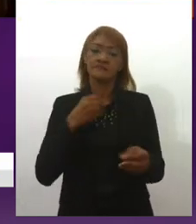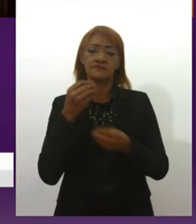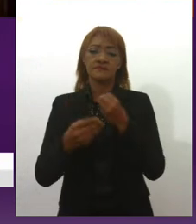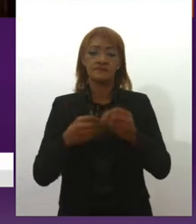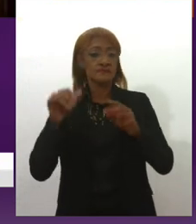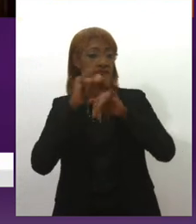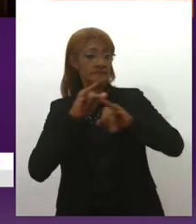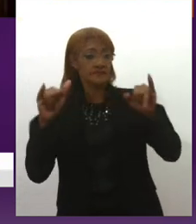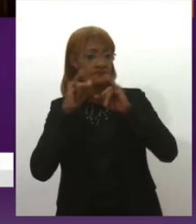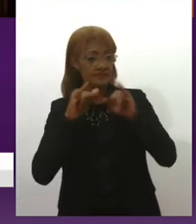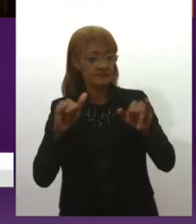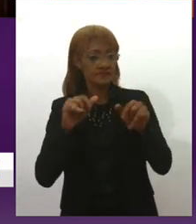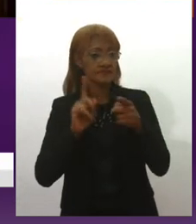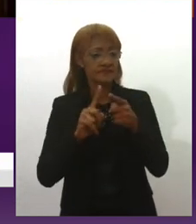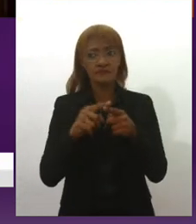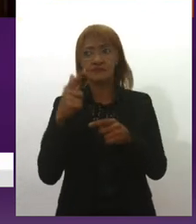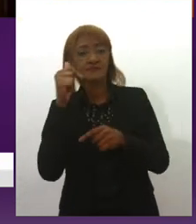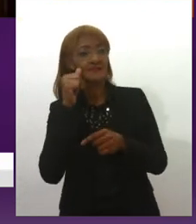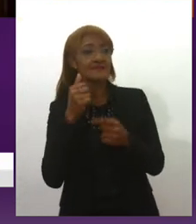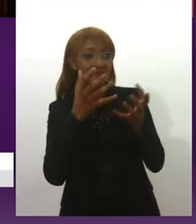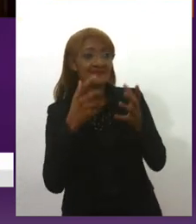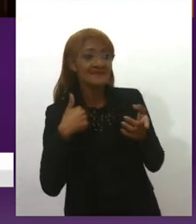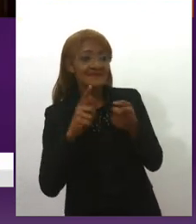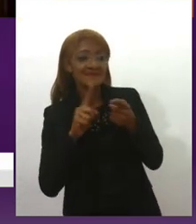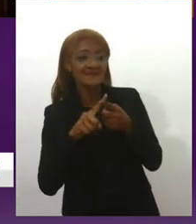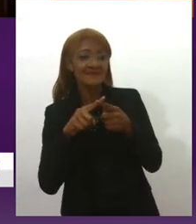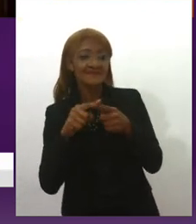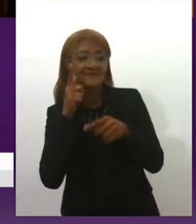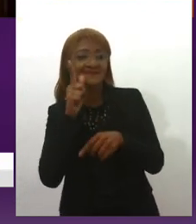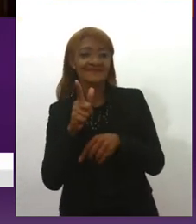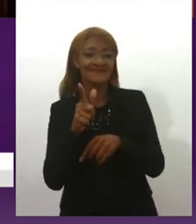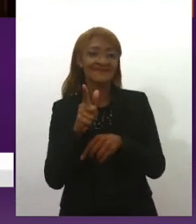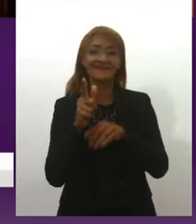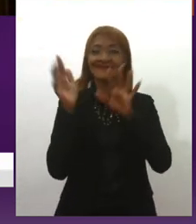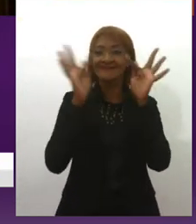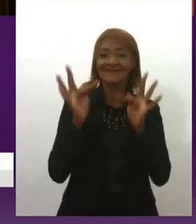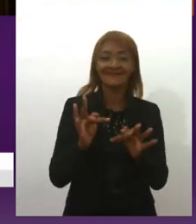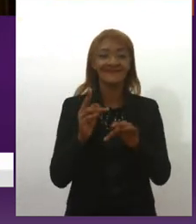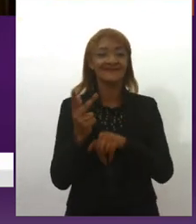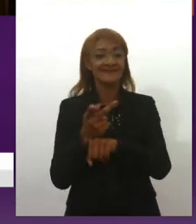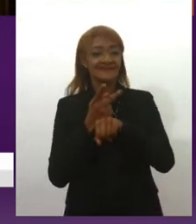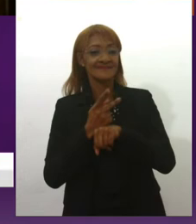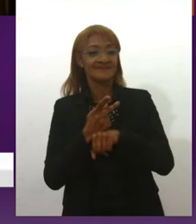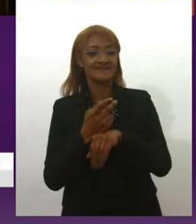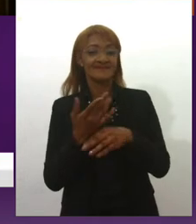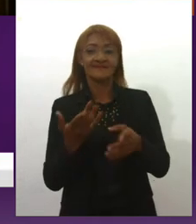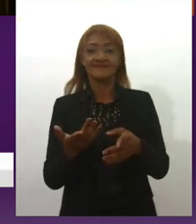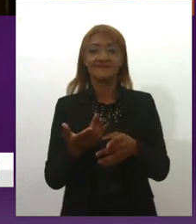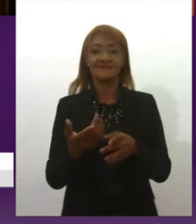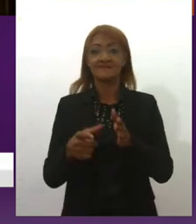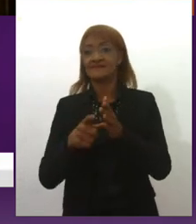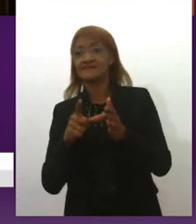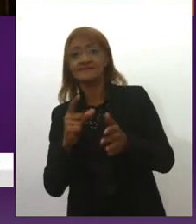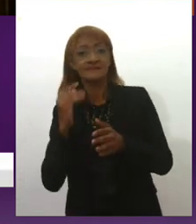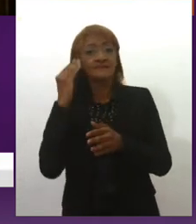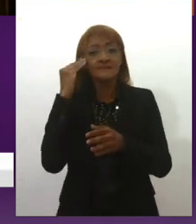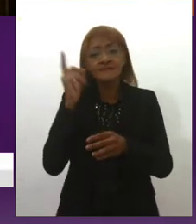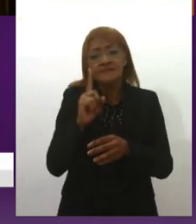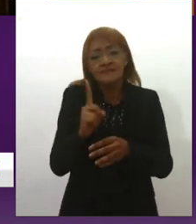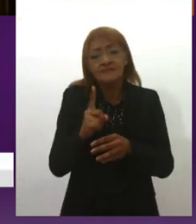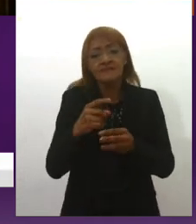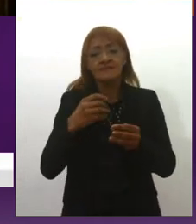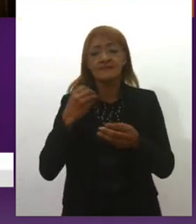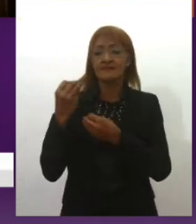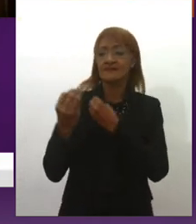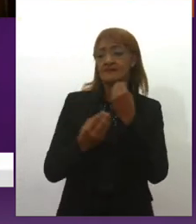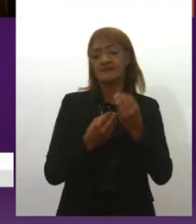ganhei o prêmio, uma outra menina falou, eu também ganhei o prêmio, eu estou muito feliz pela gente, sabe, e ela não tinha noção, assim, de tanto dessa